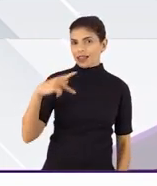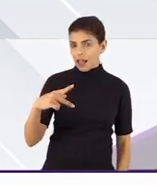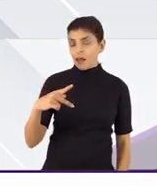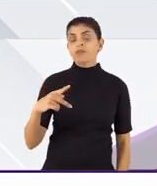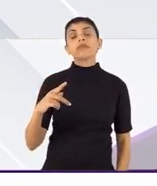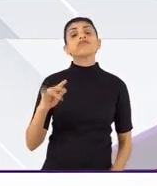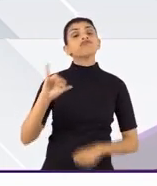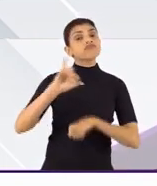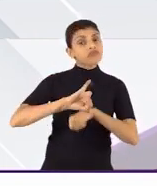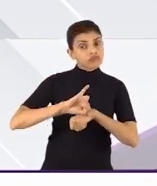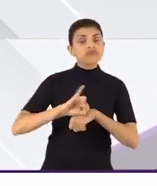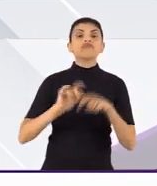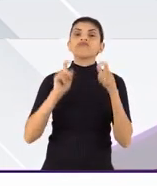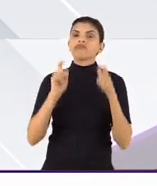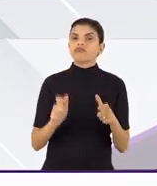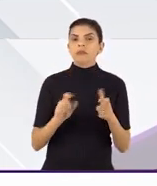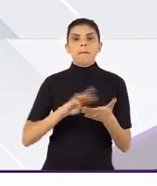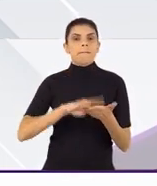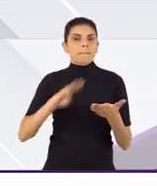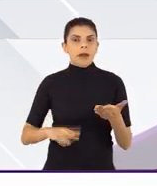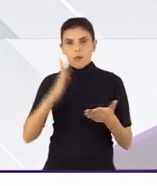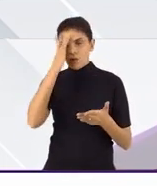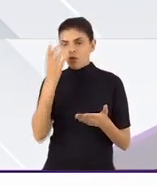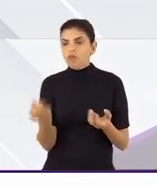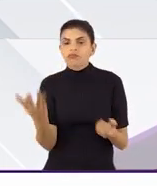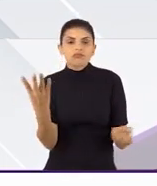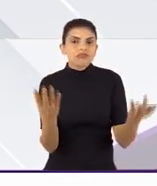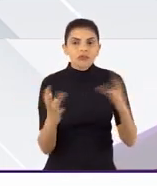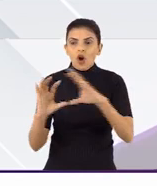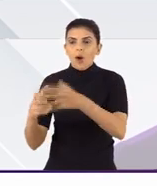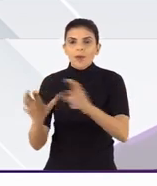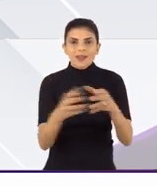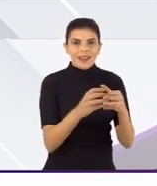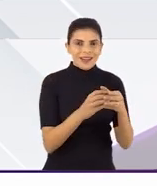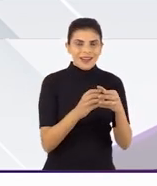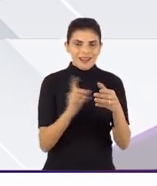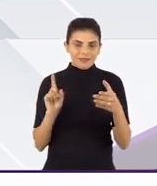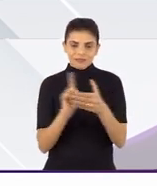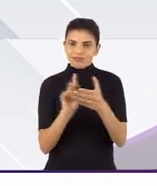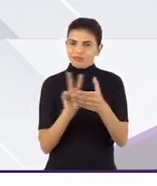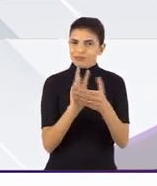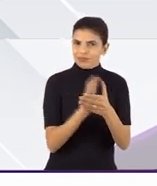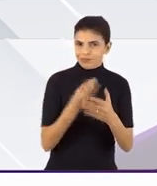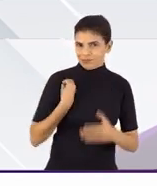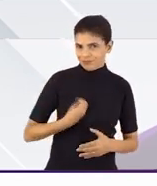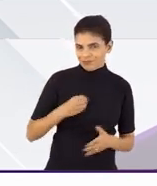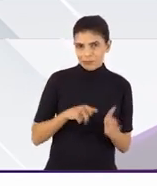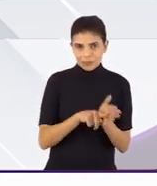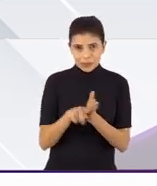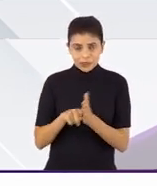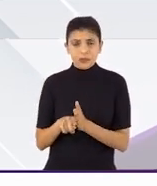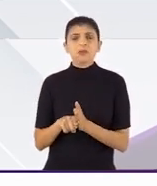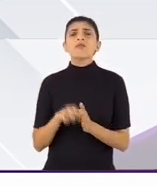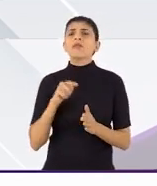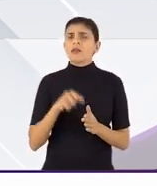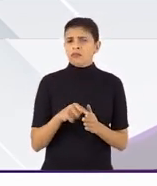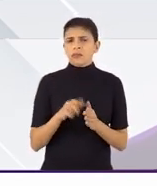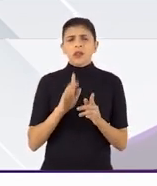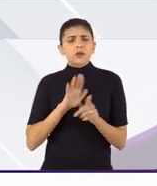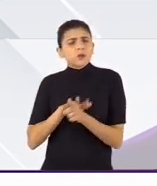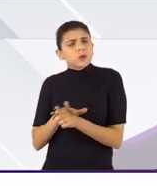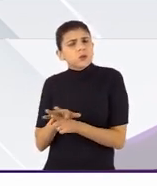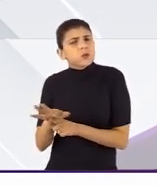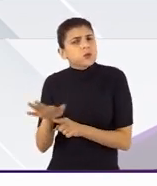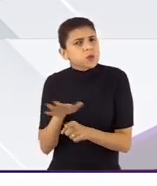sendo representada por membros de diversos Comitês de Ética em Pesquisa. Aqui vocês podem ver uma